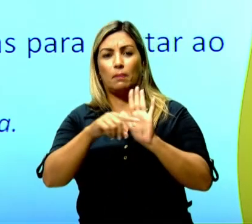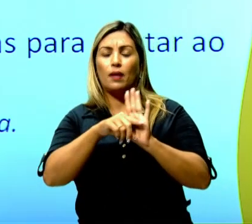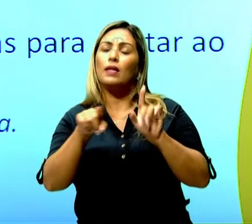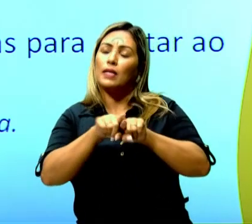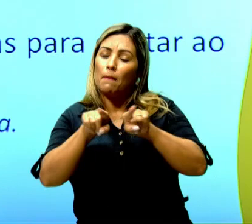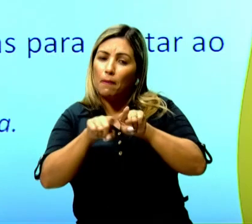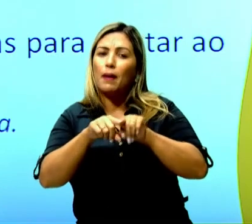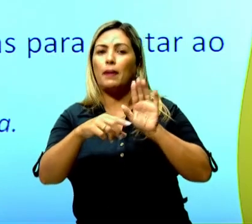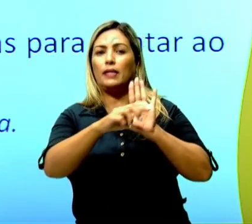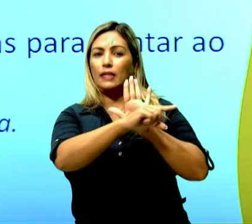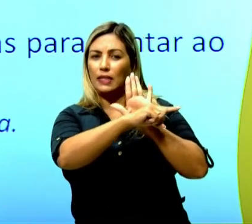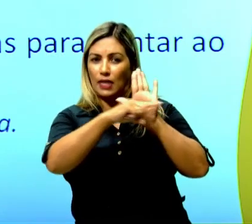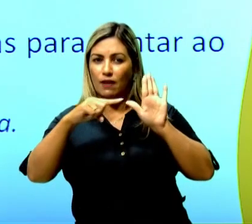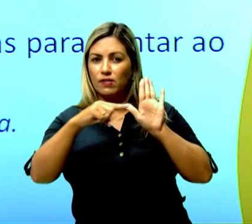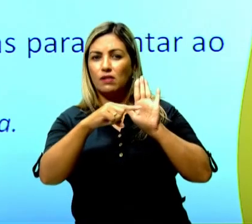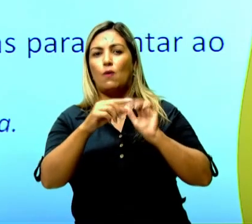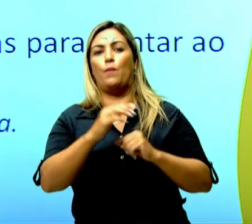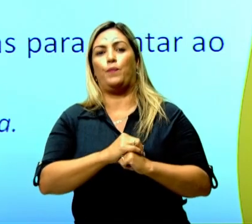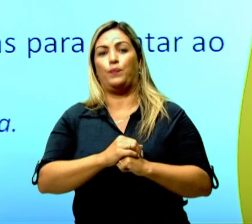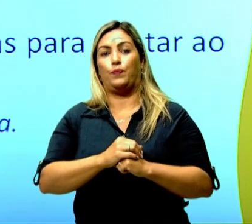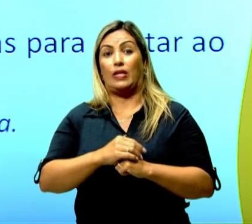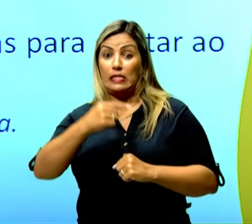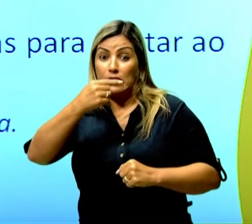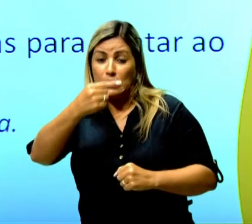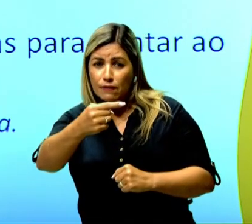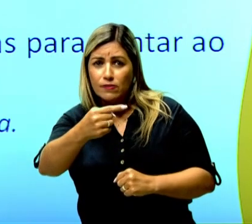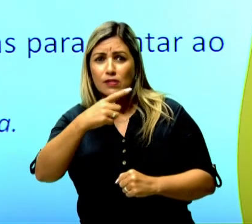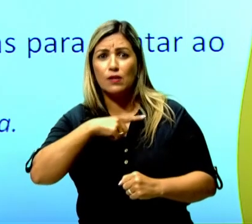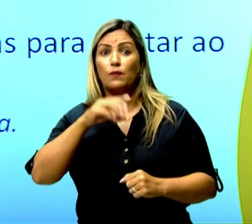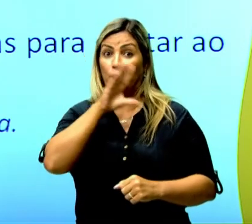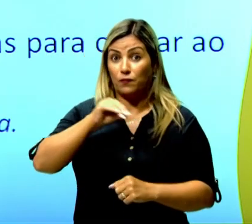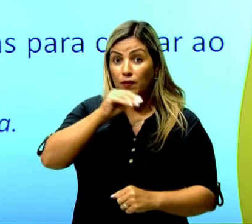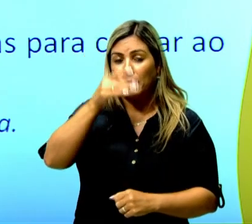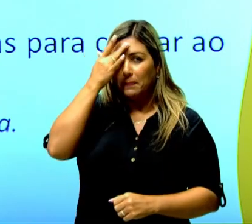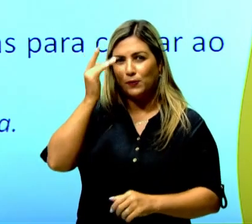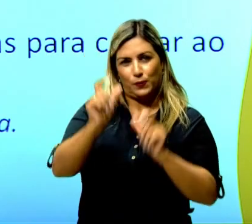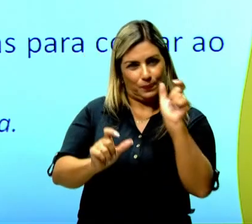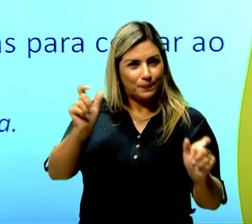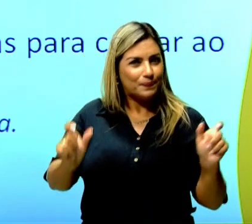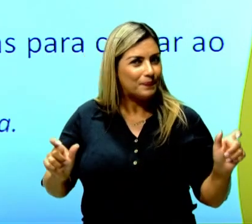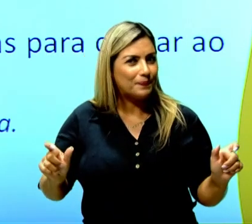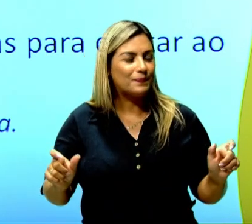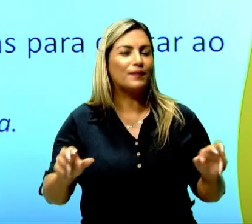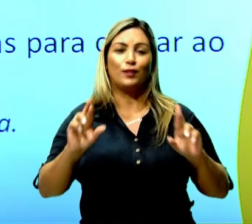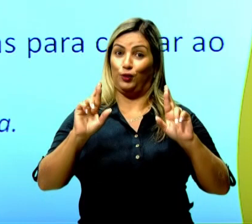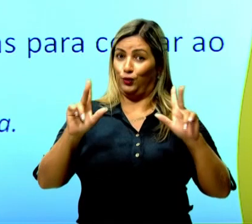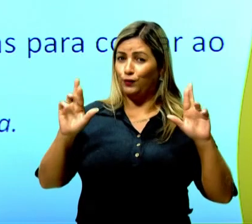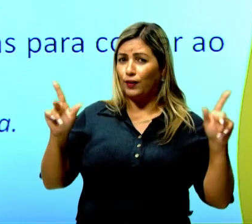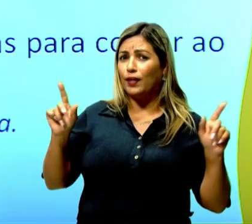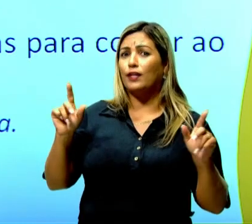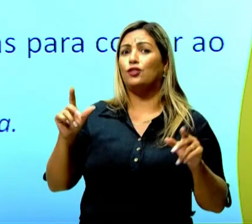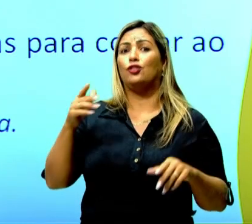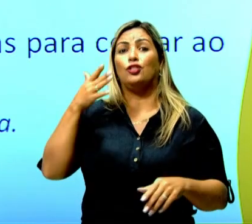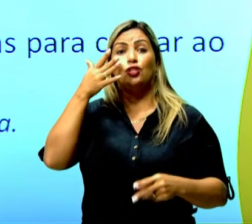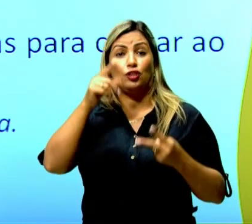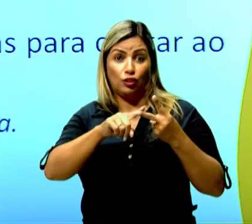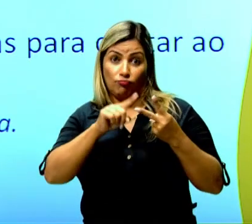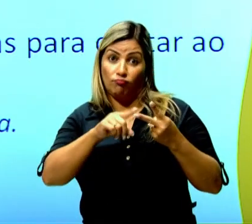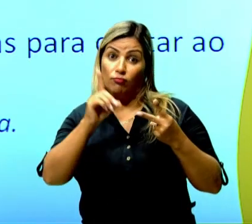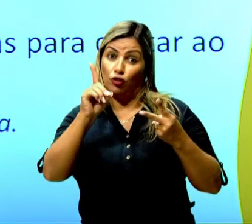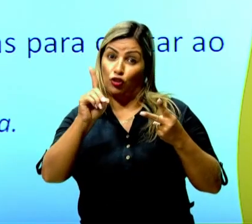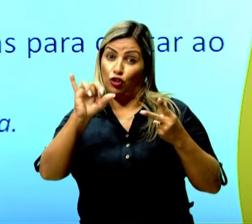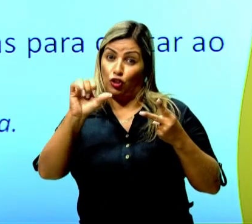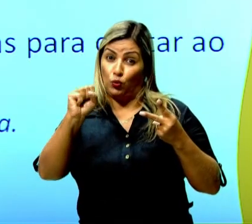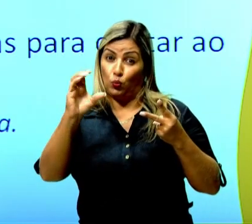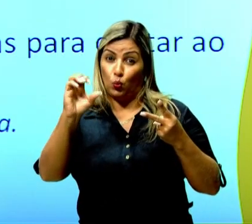essa fala aqui, depois do travessão, é exatamente a fala da personagem. Diferentemente do discurso indireto.